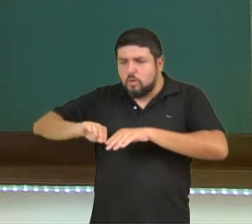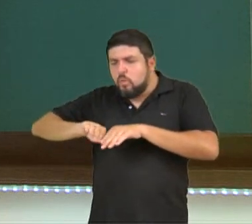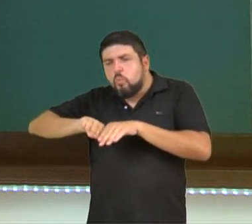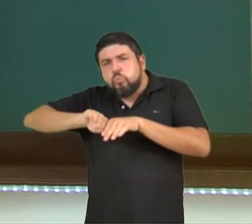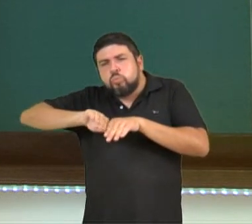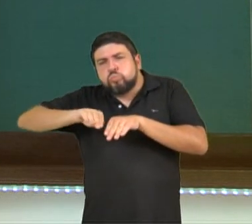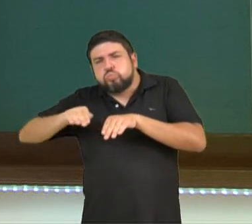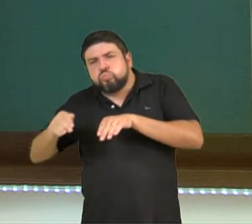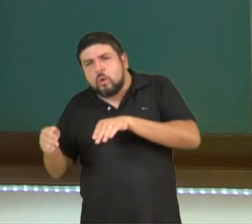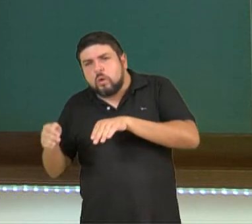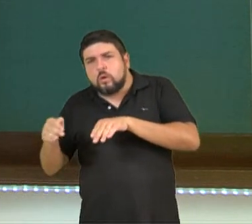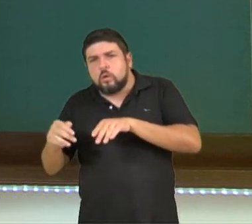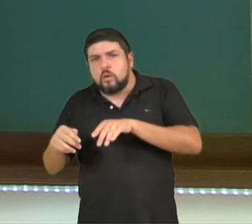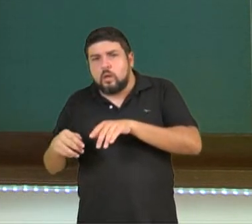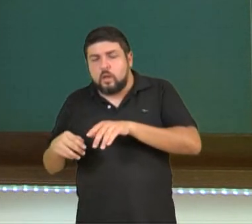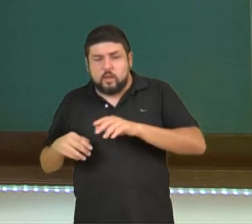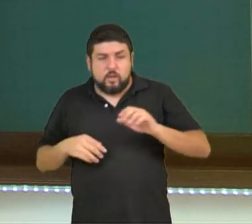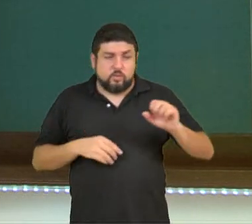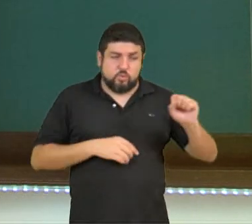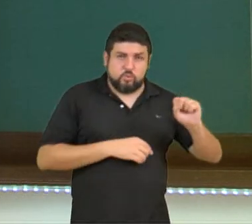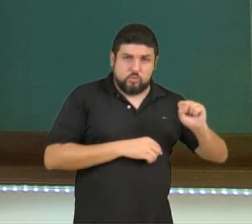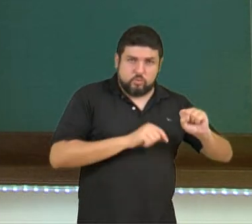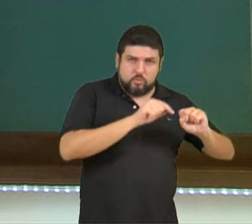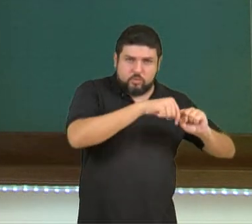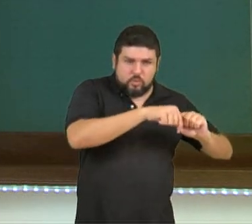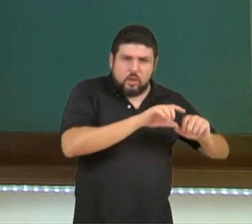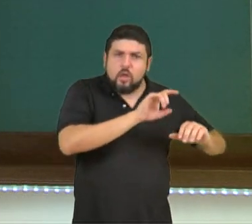e no softball é só um círculo no plano.